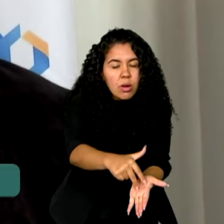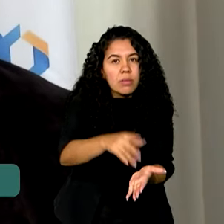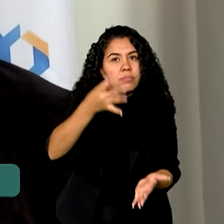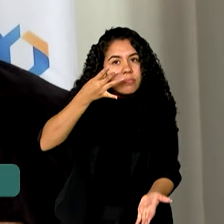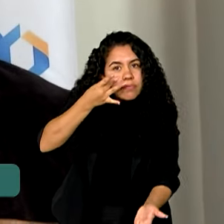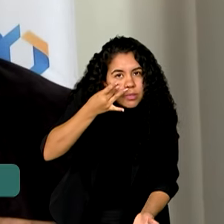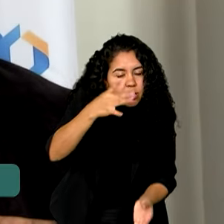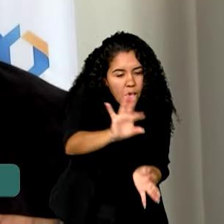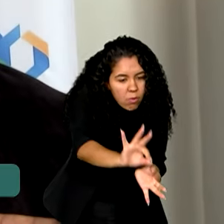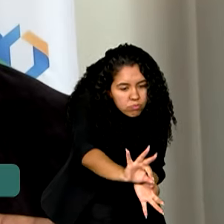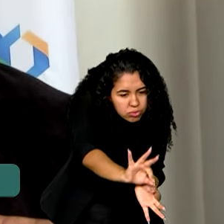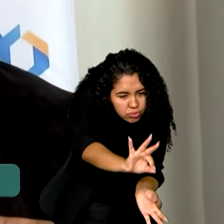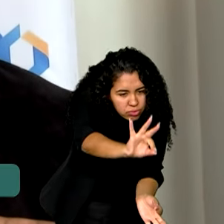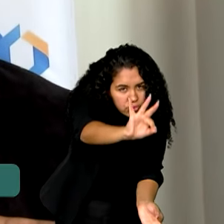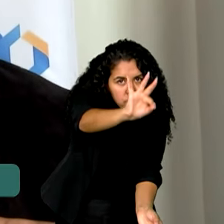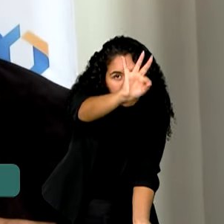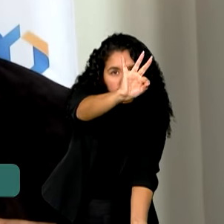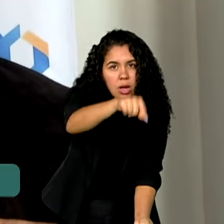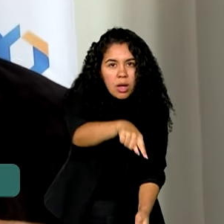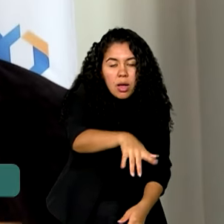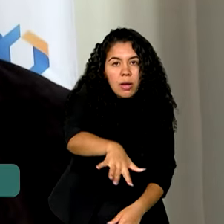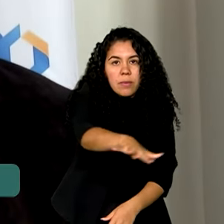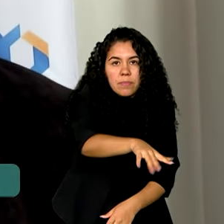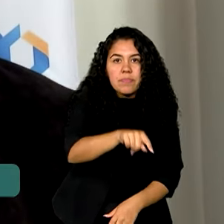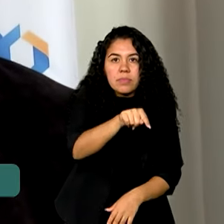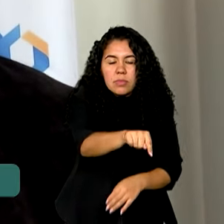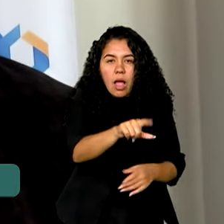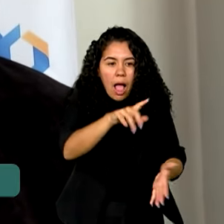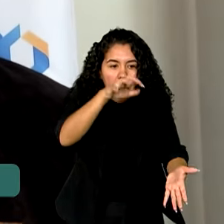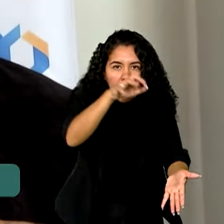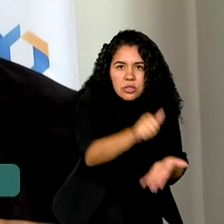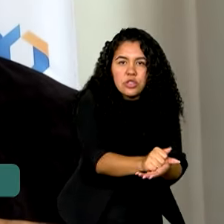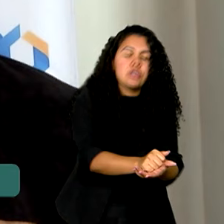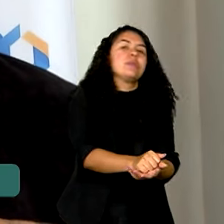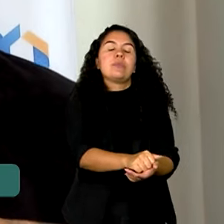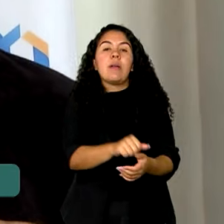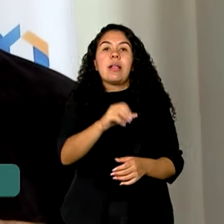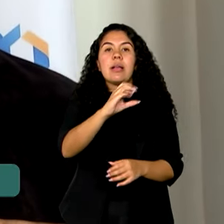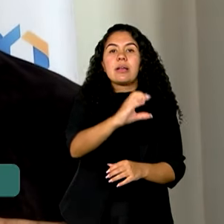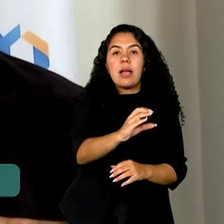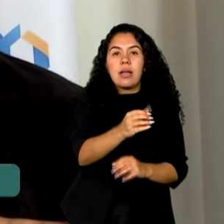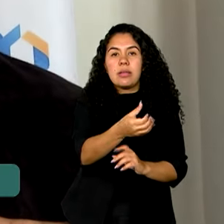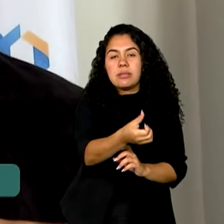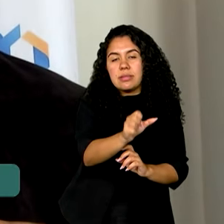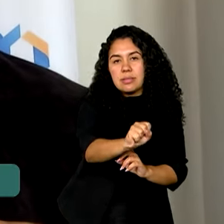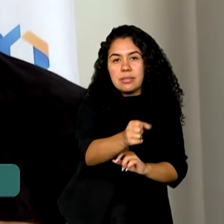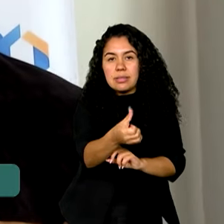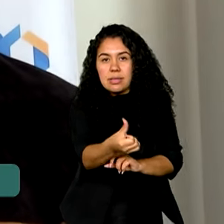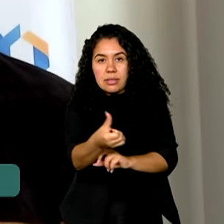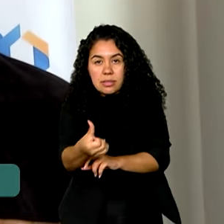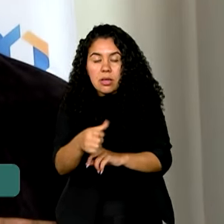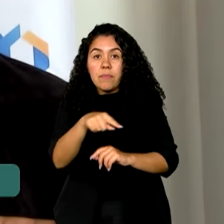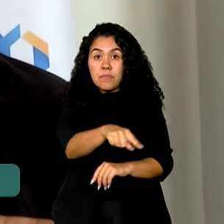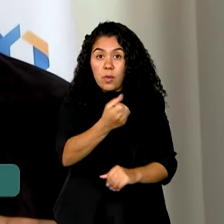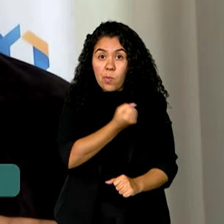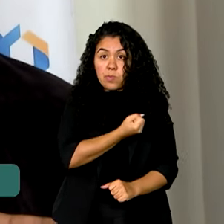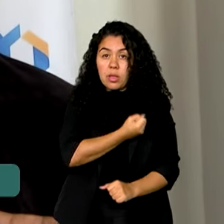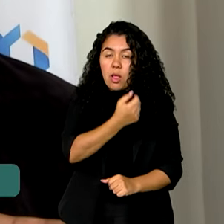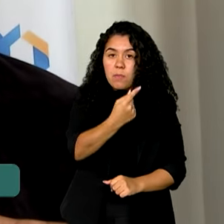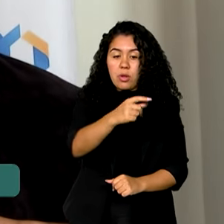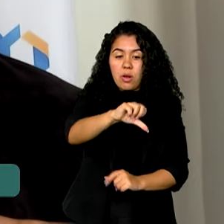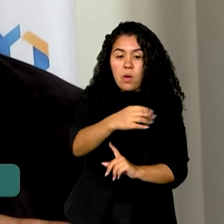da estação da SEMA, que a SEMA faz o registro dela no Cais C6. Onde está a placa de 1941,